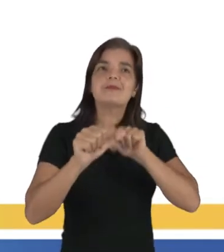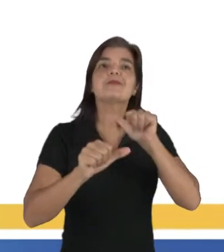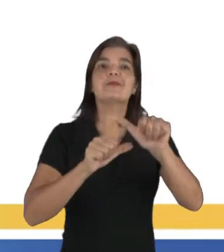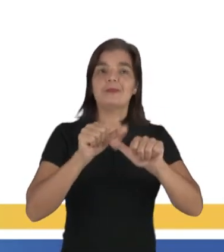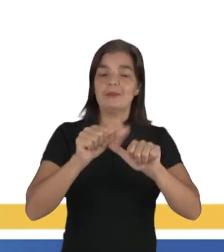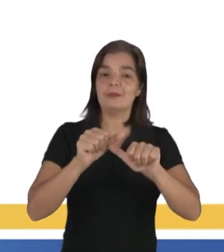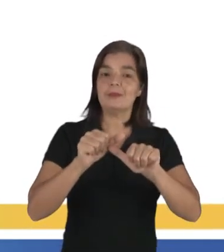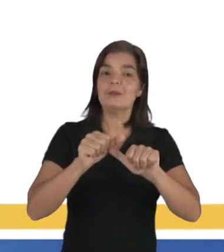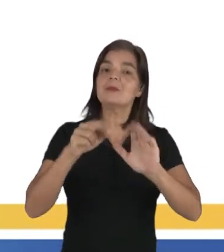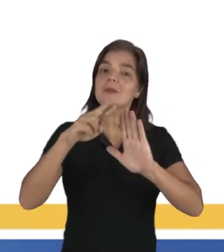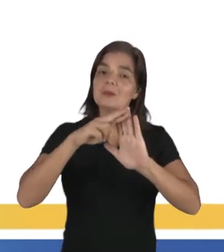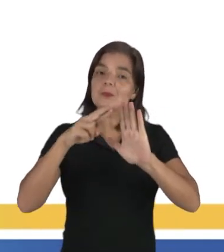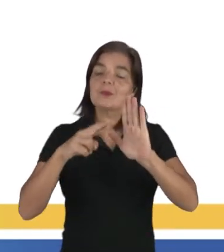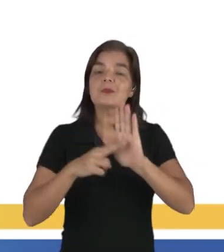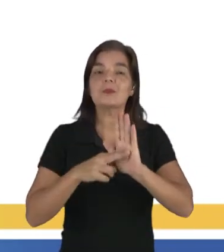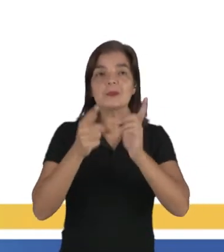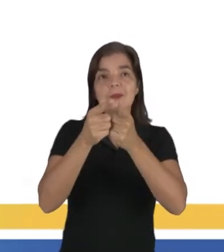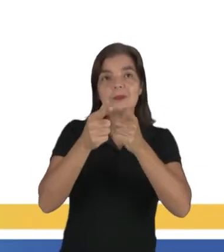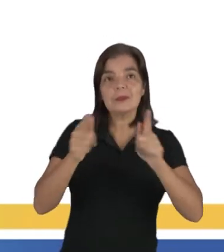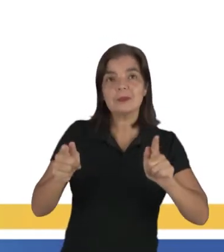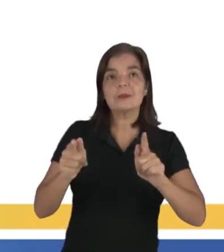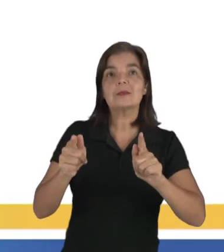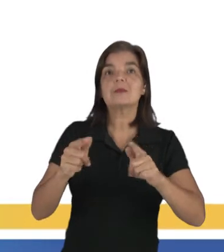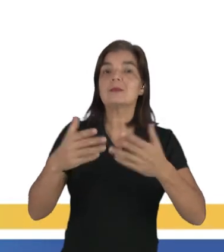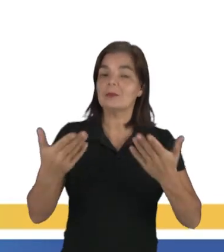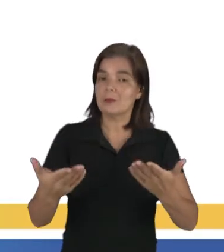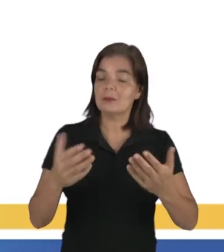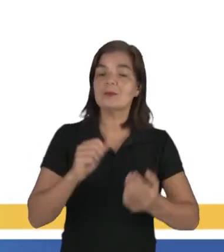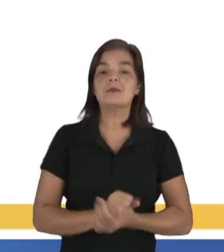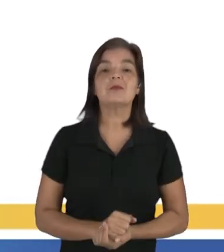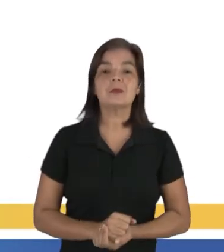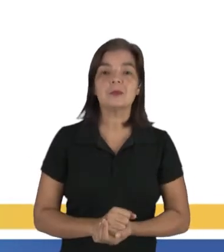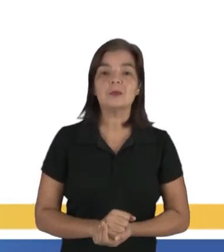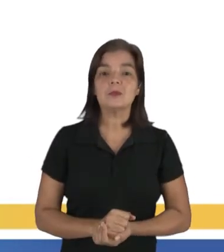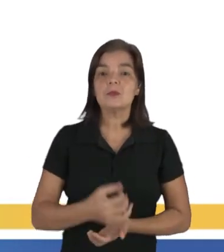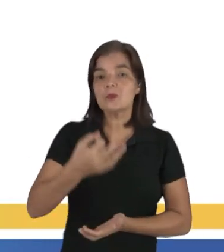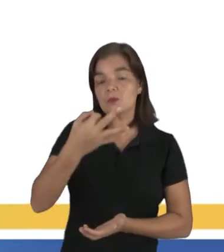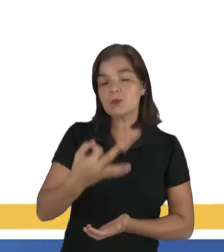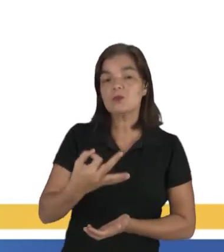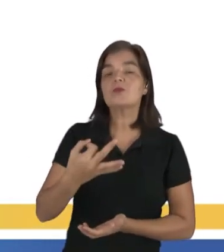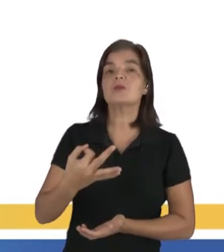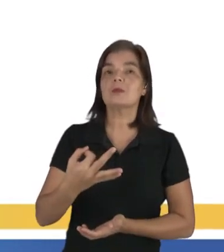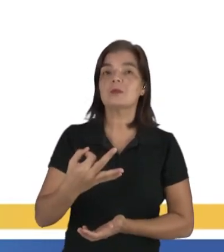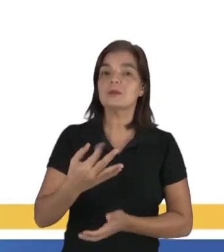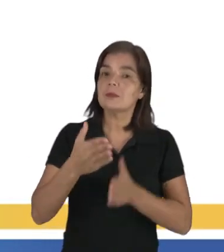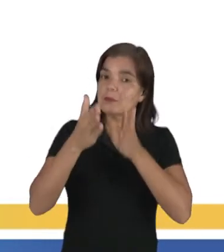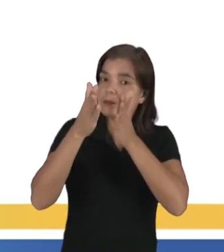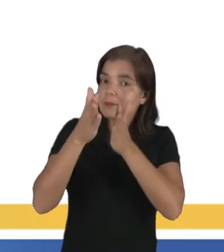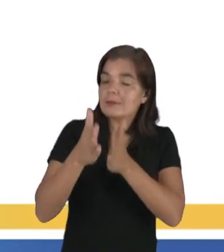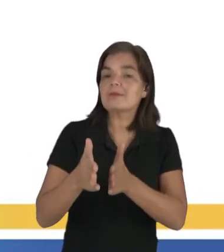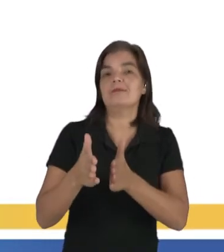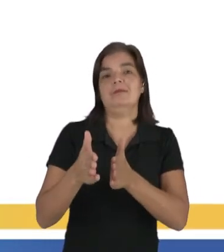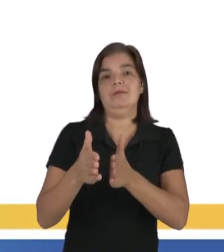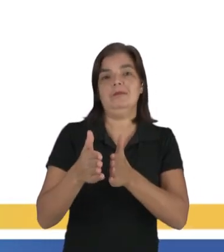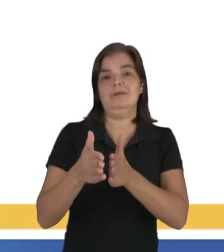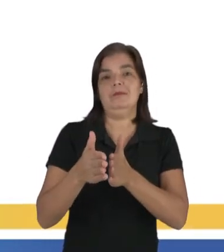desenvolvimento, a norma oculta, ela é o que nós chamamos de um padrão a ser seguido,